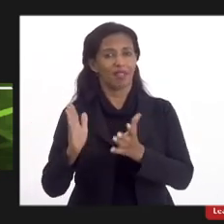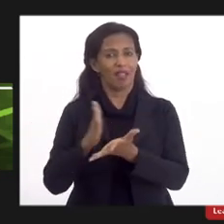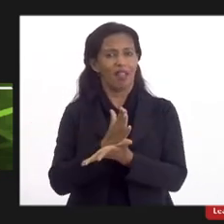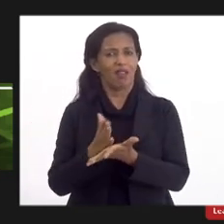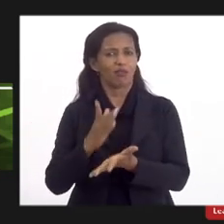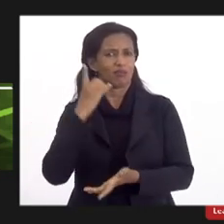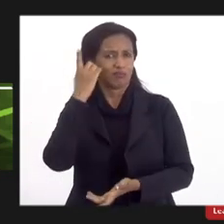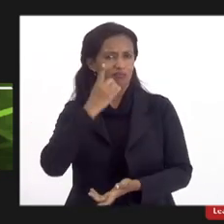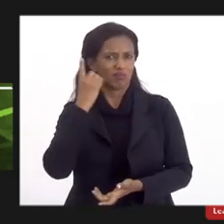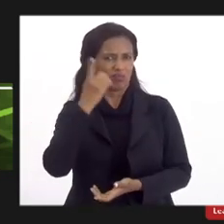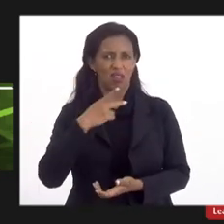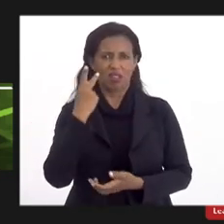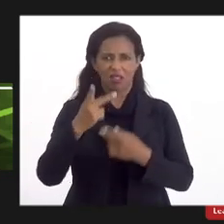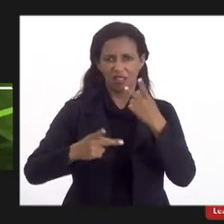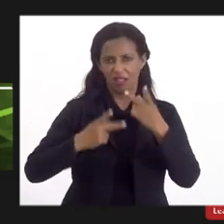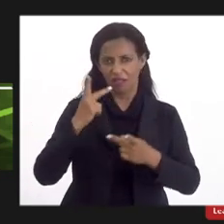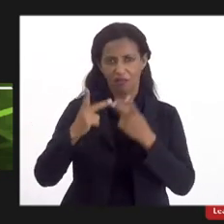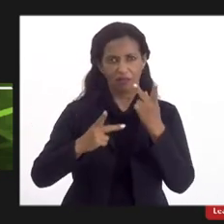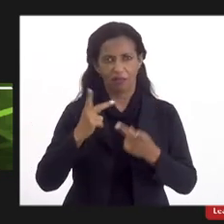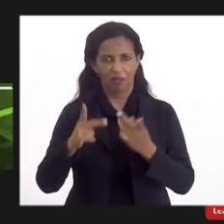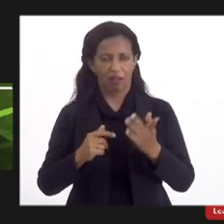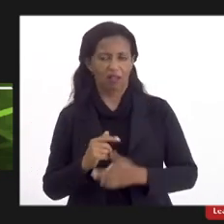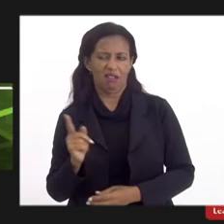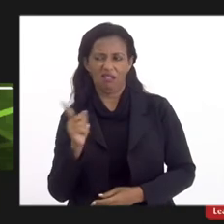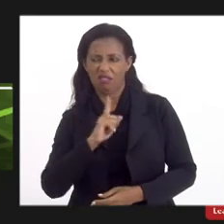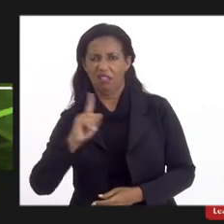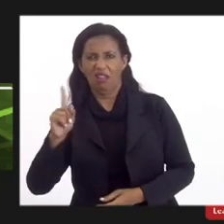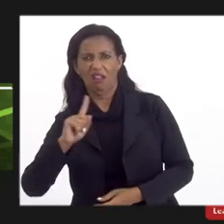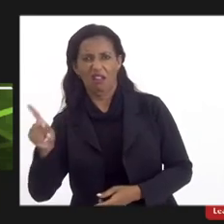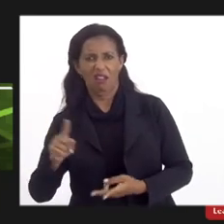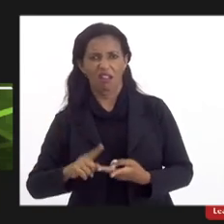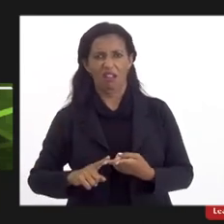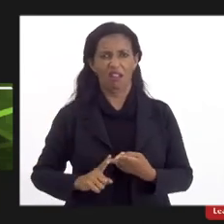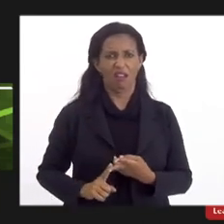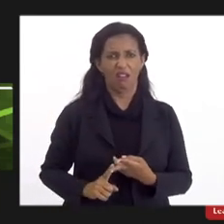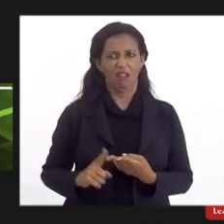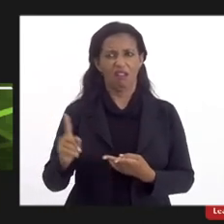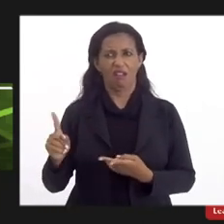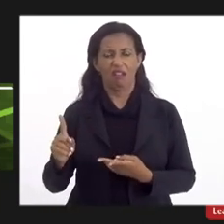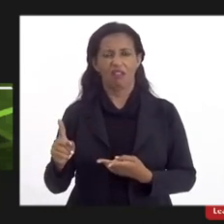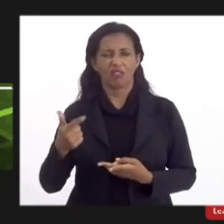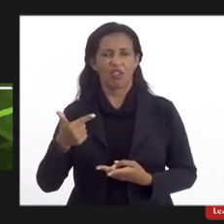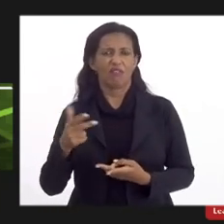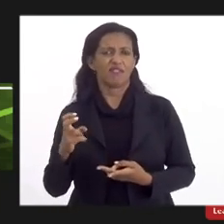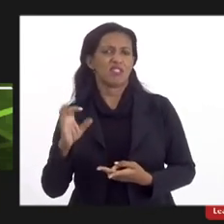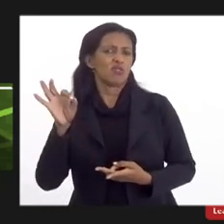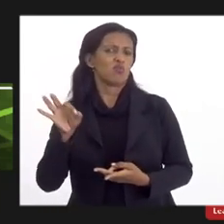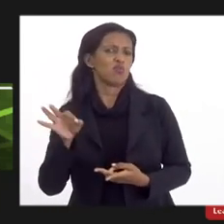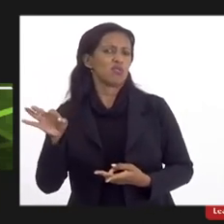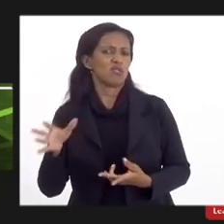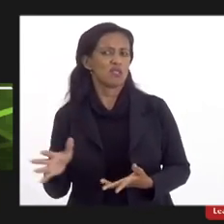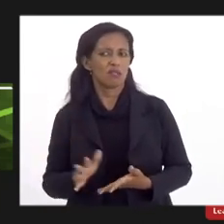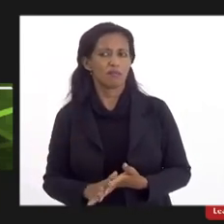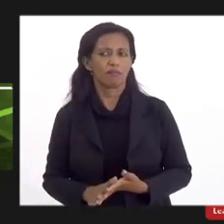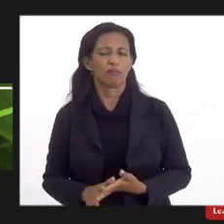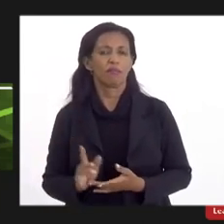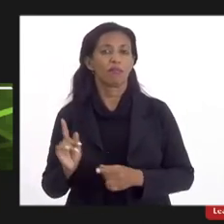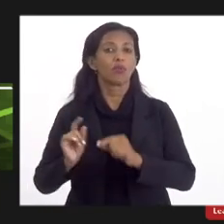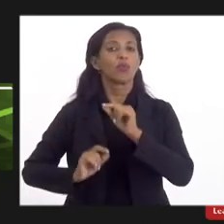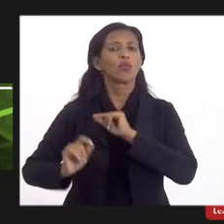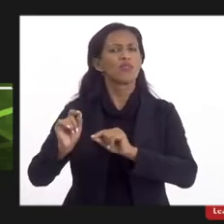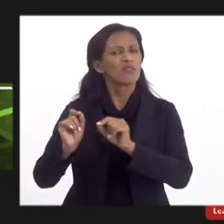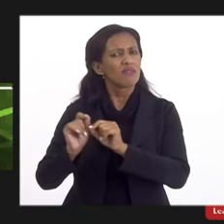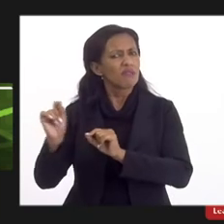deputados que falam que não que pode ter 25% aí contra o que que